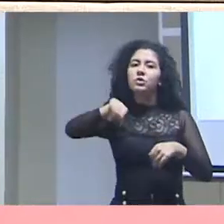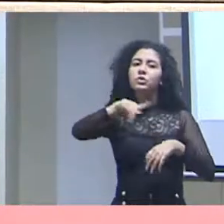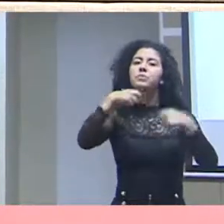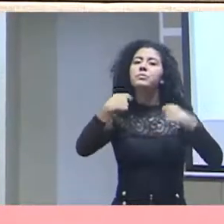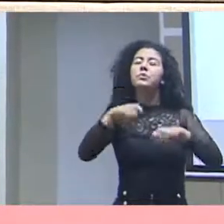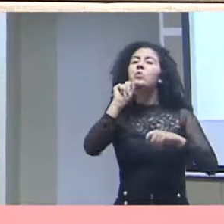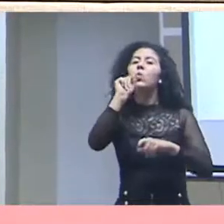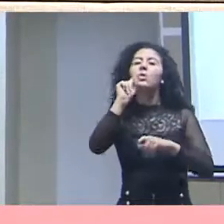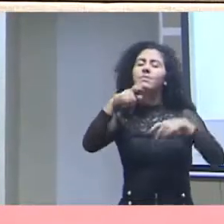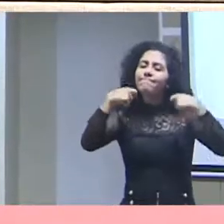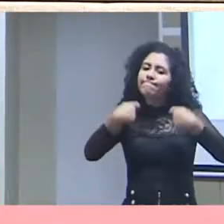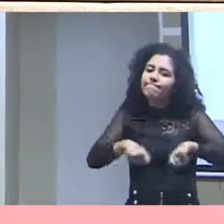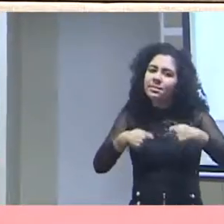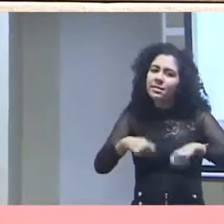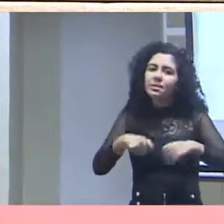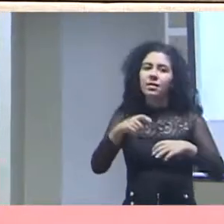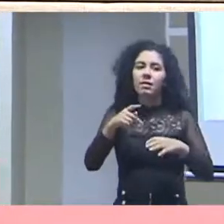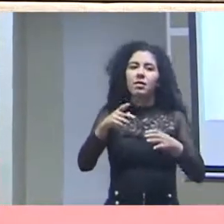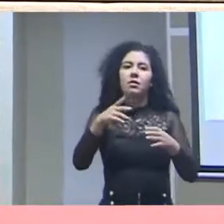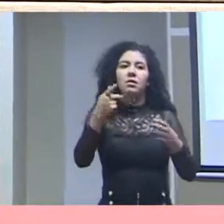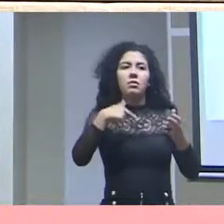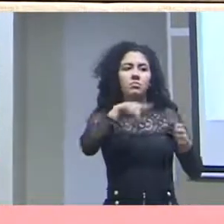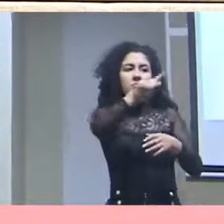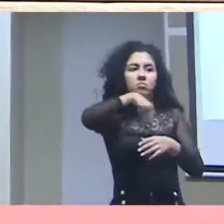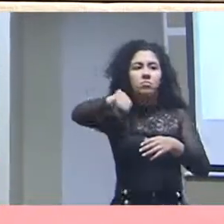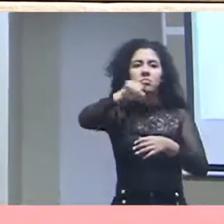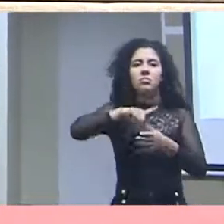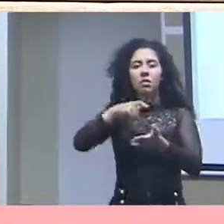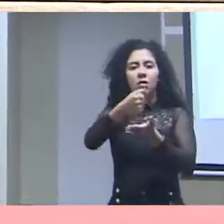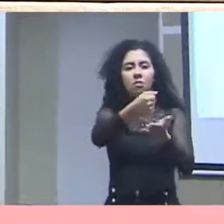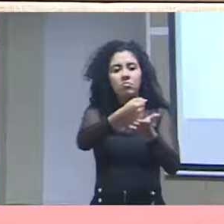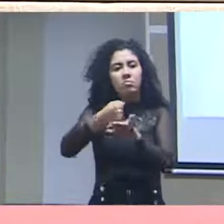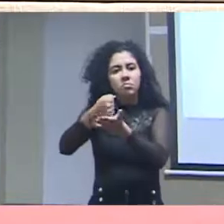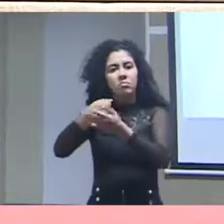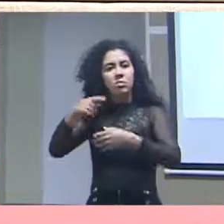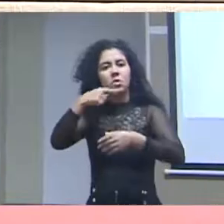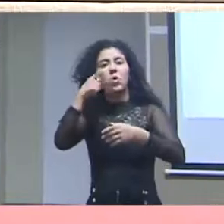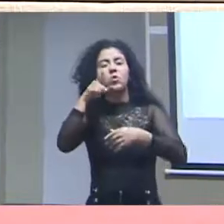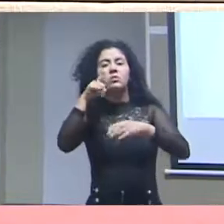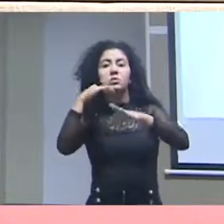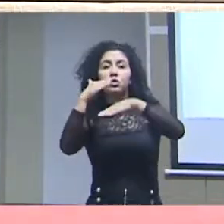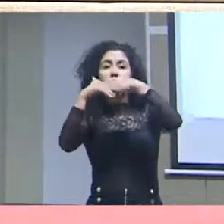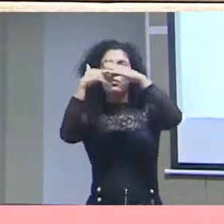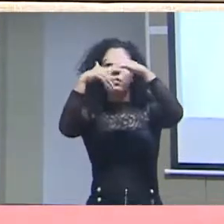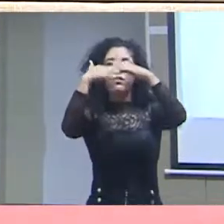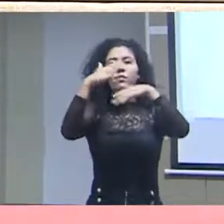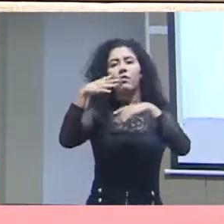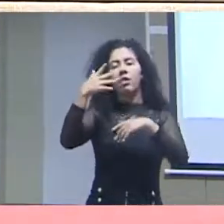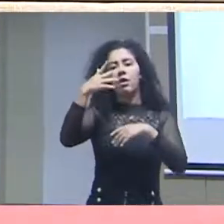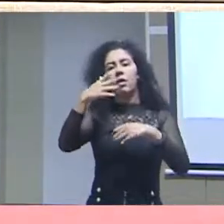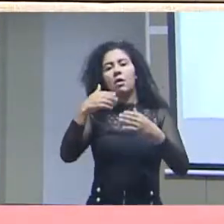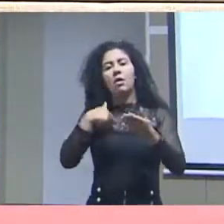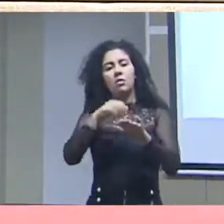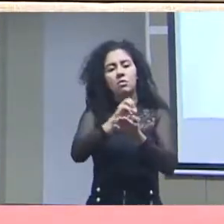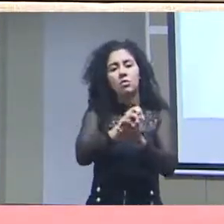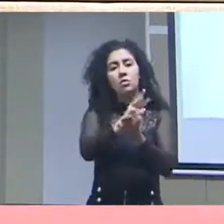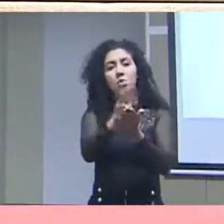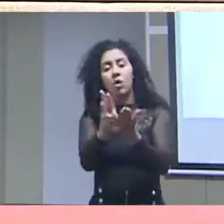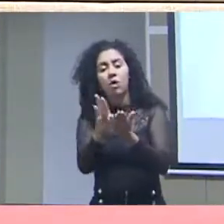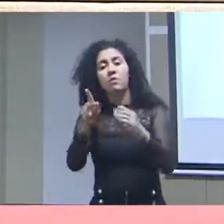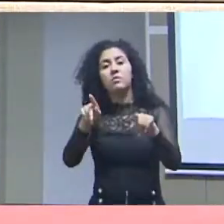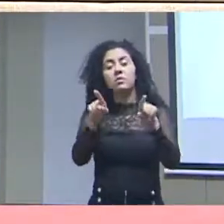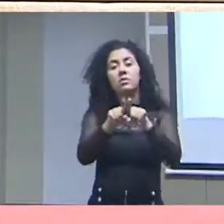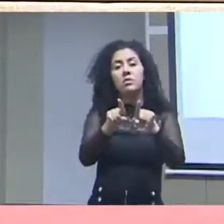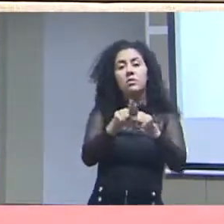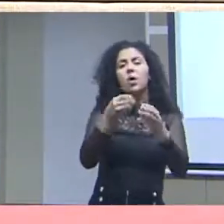as condições necessárias para fazer isso. E essas condições necessárias envolvem o conhecimento de software, conhecimento sobre